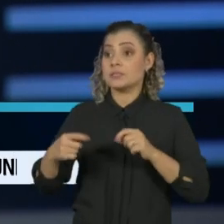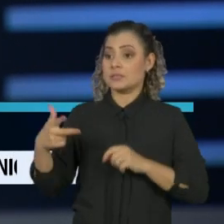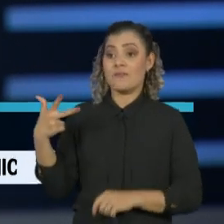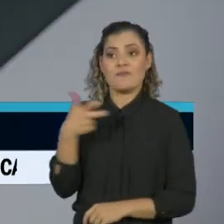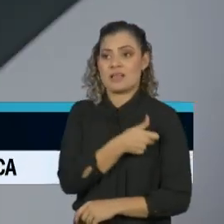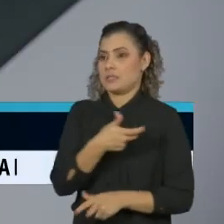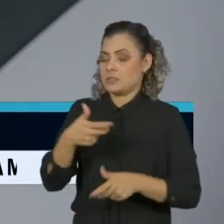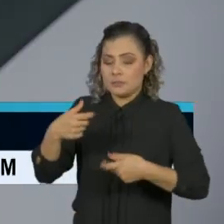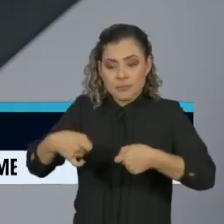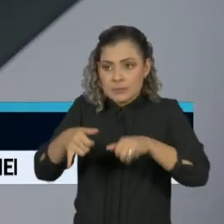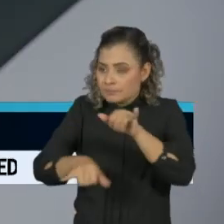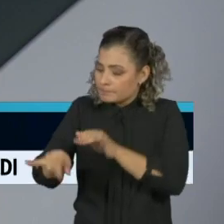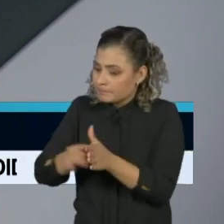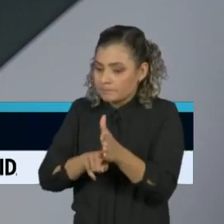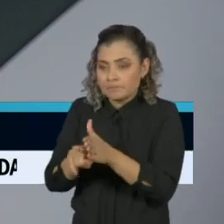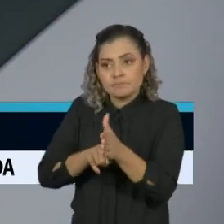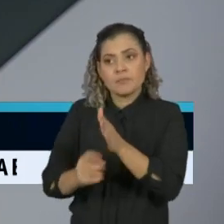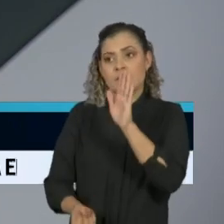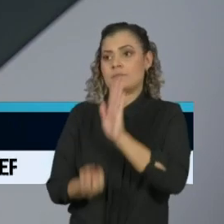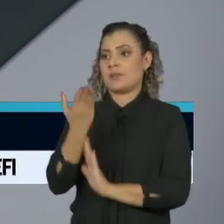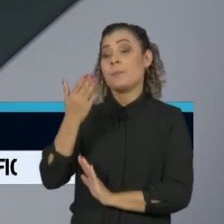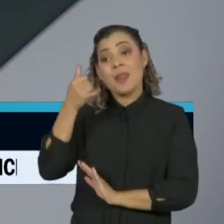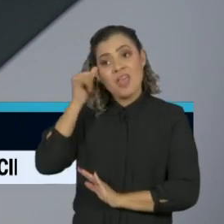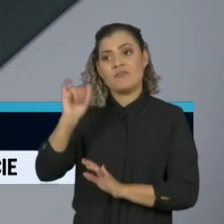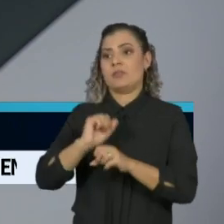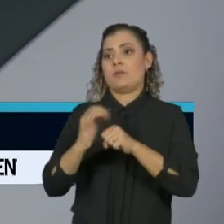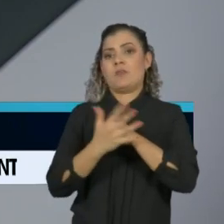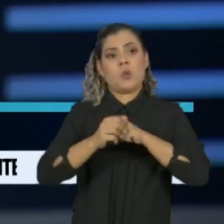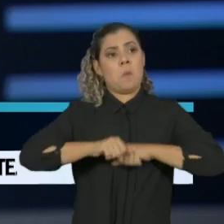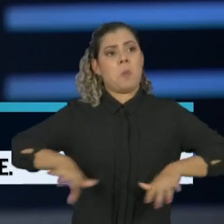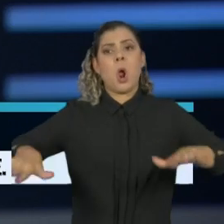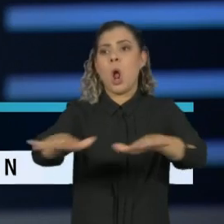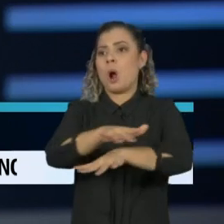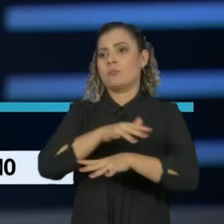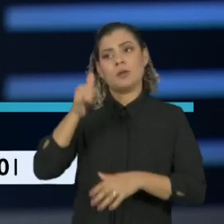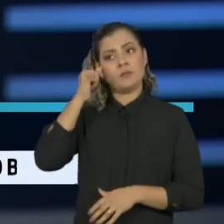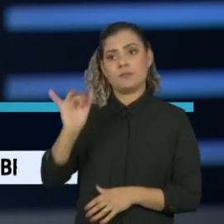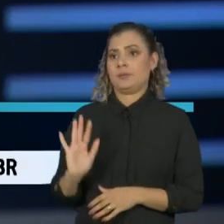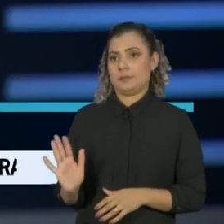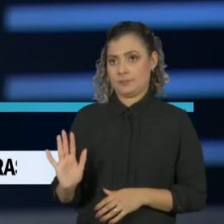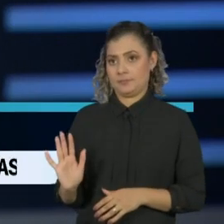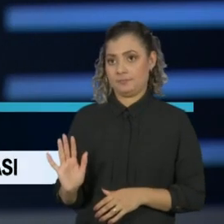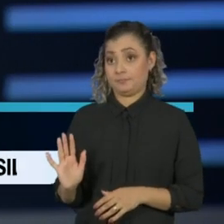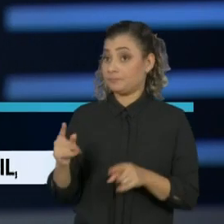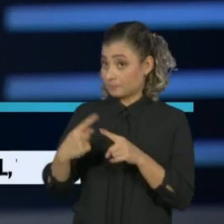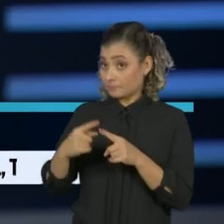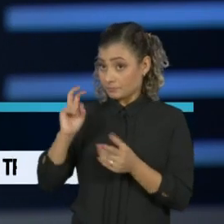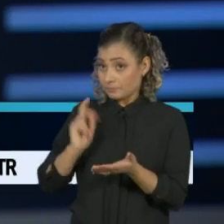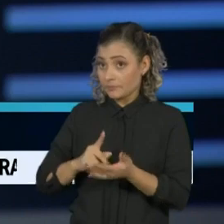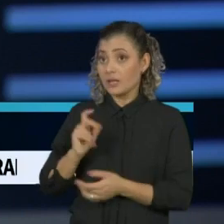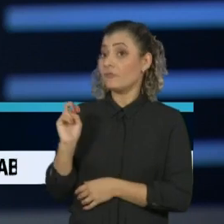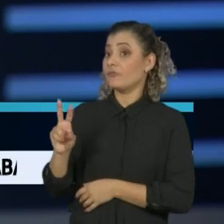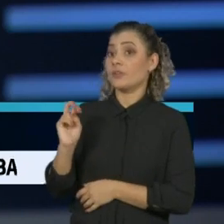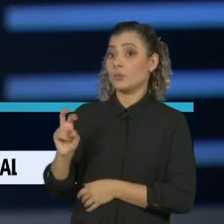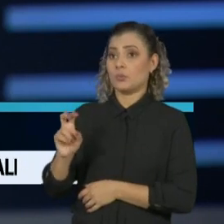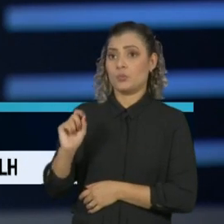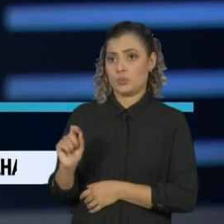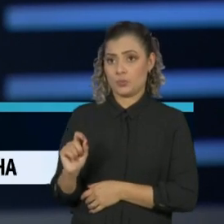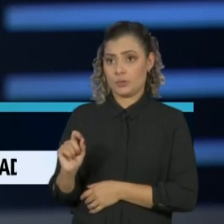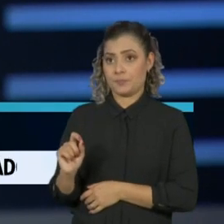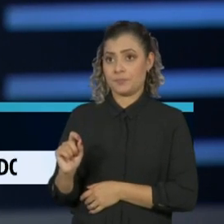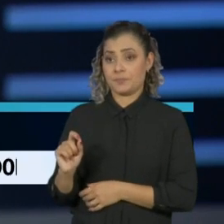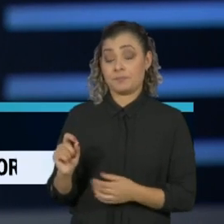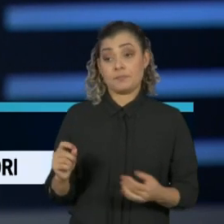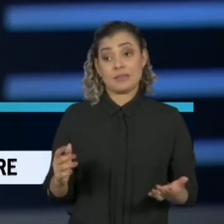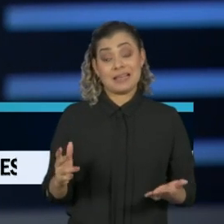vacina para evitar que esse vírus recircule. O que ele funciona é porque esse vírus tem uma propriedade de